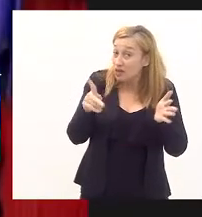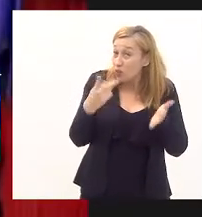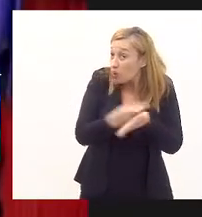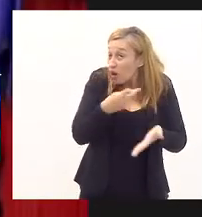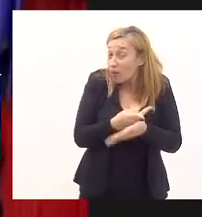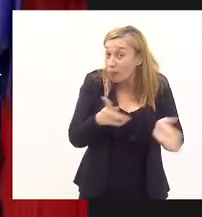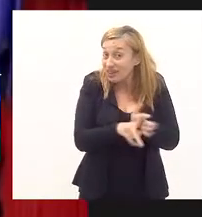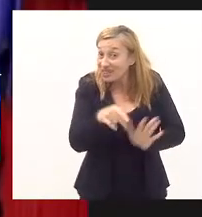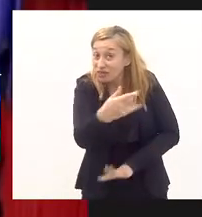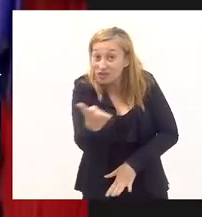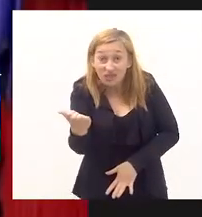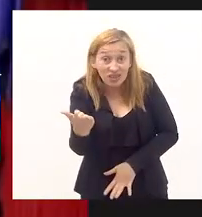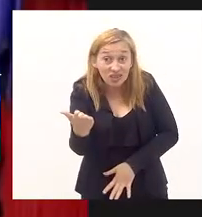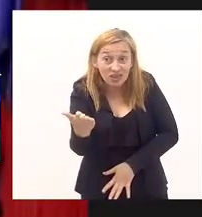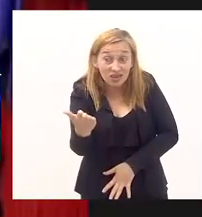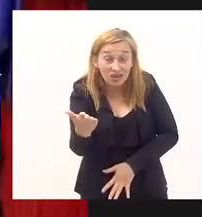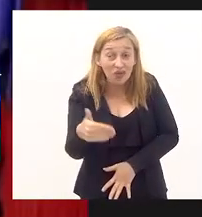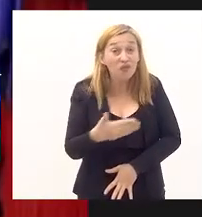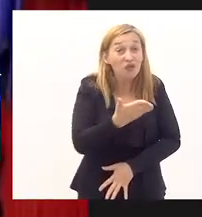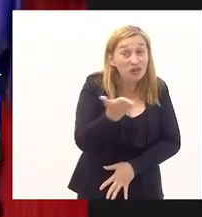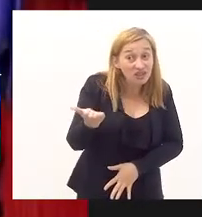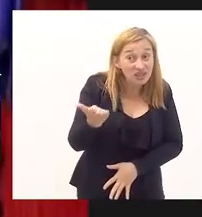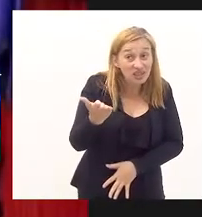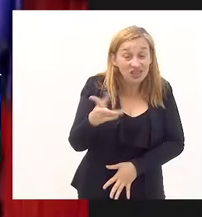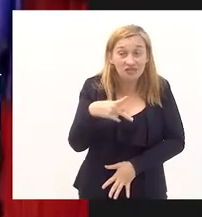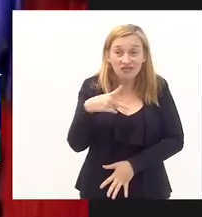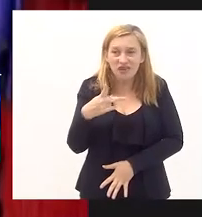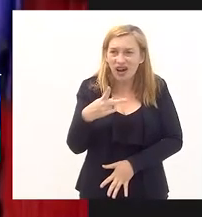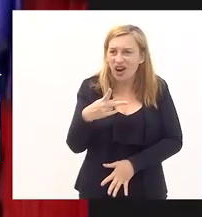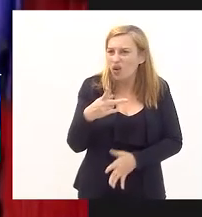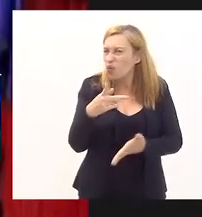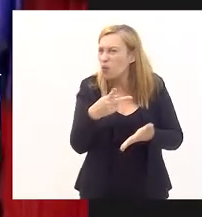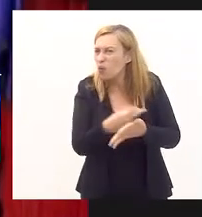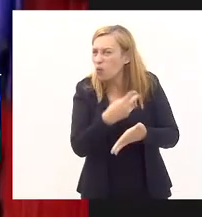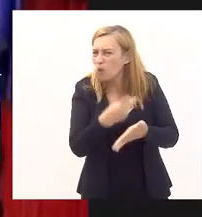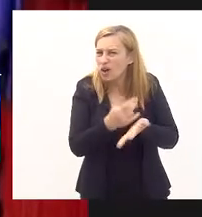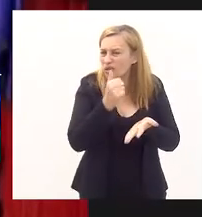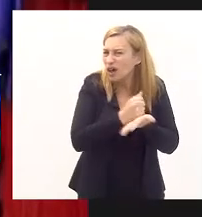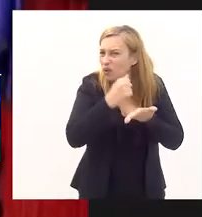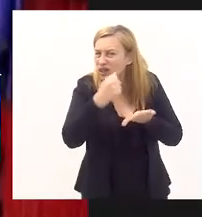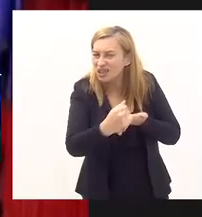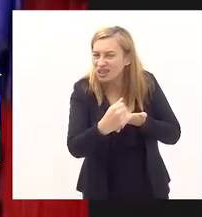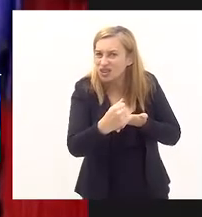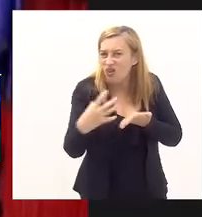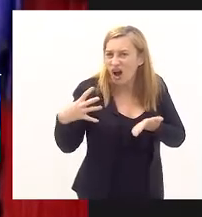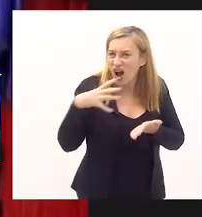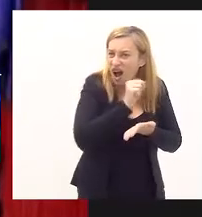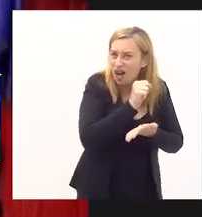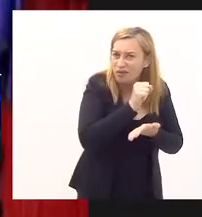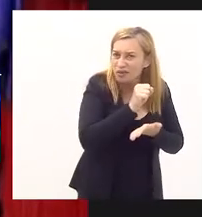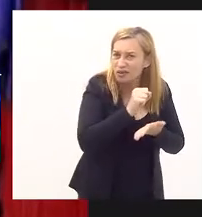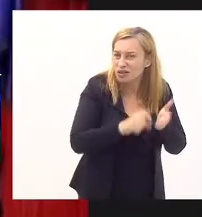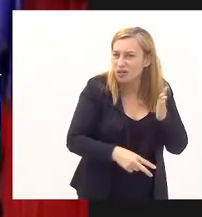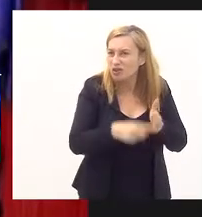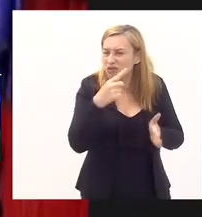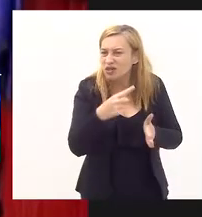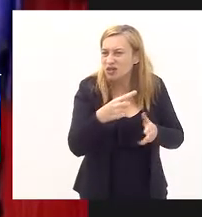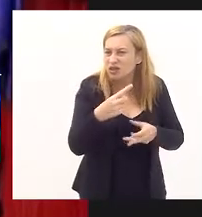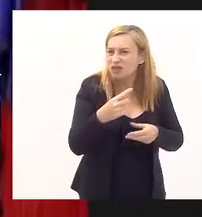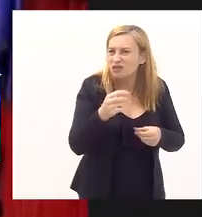Do parecer no qual vocês fundamentam a legalidade da contratação emergencial uma vez que fala sobre